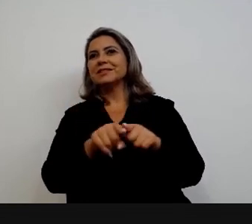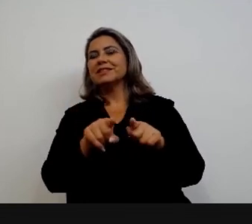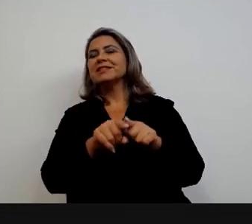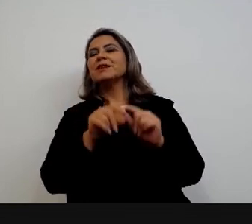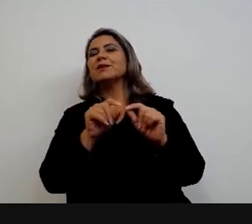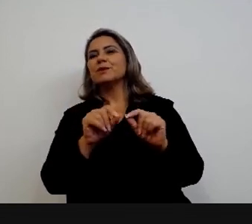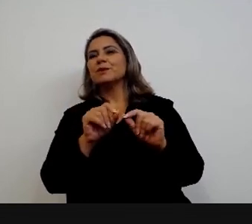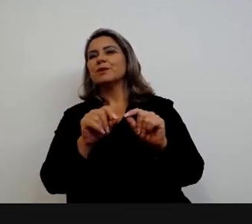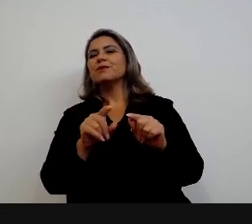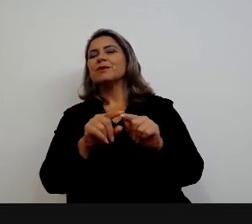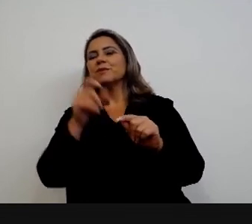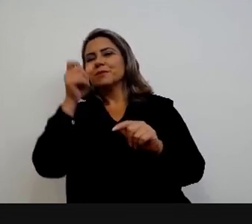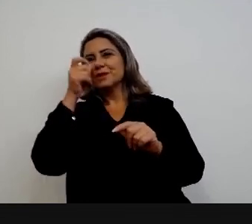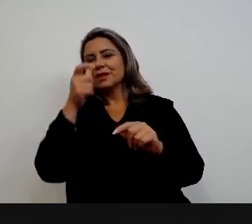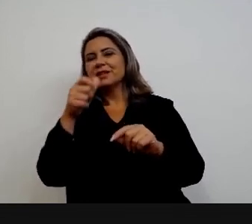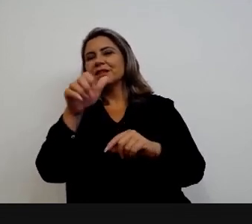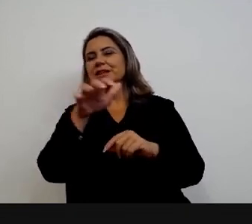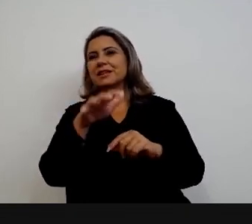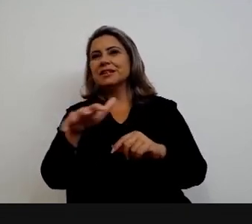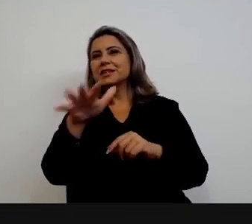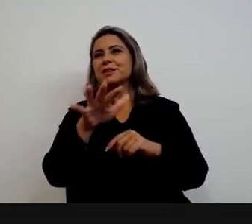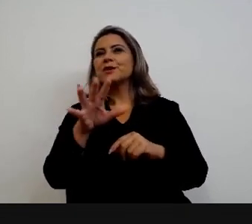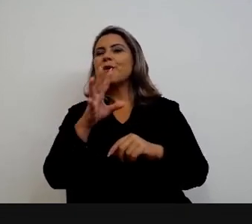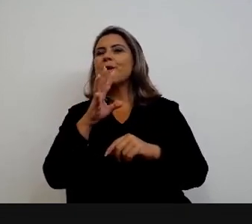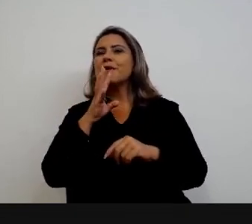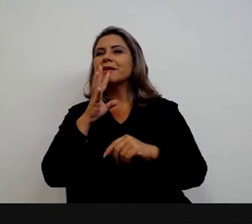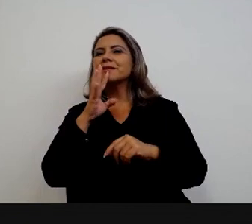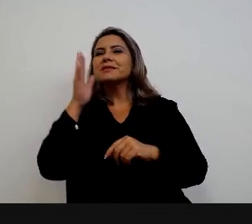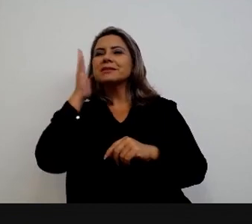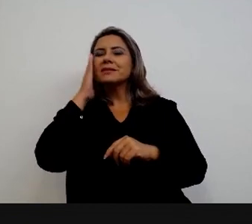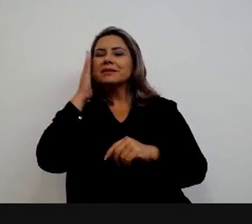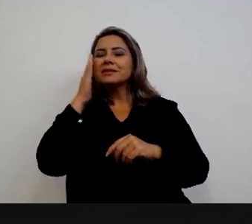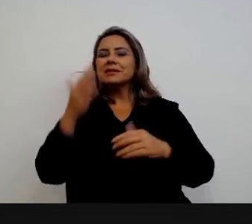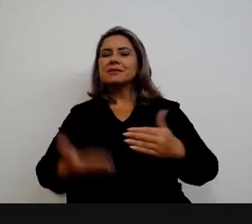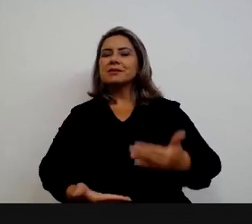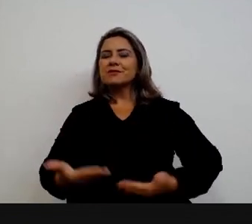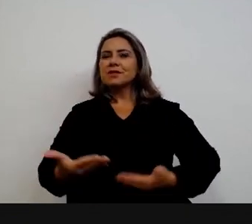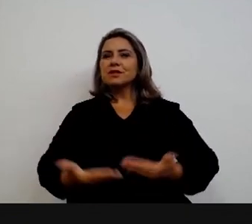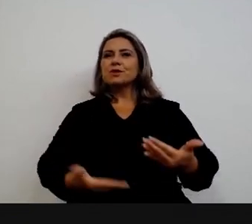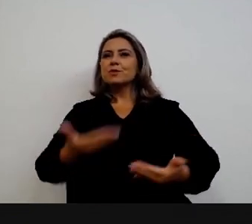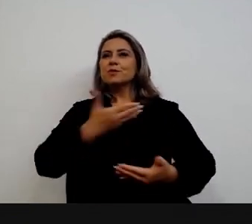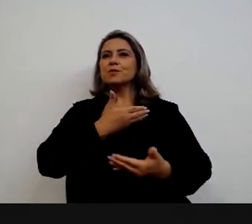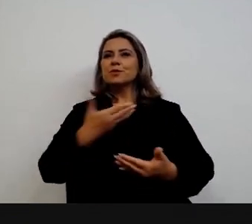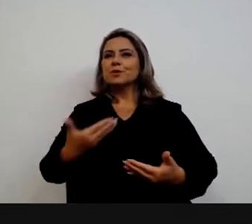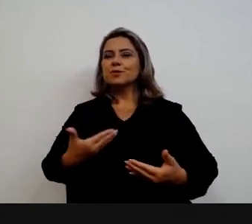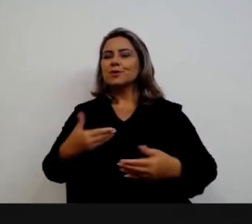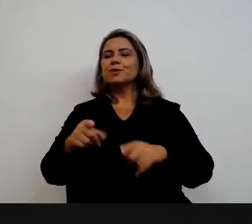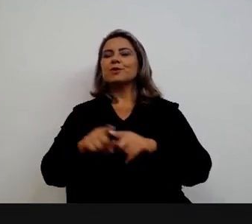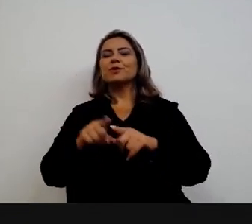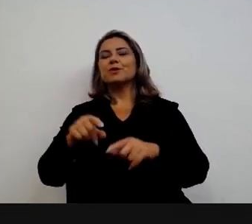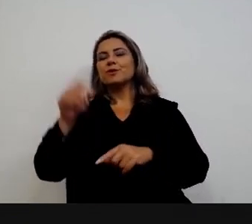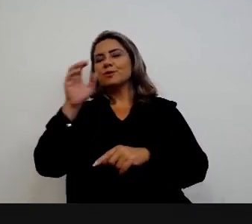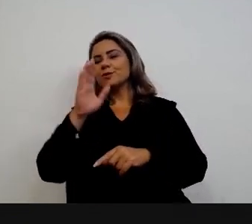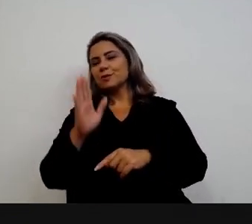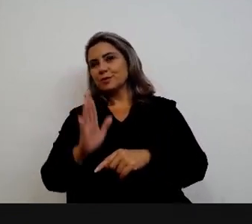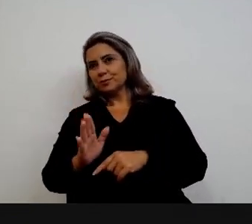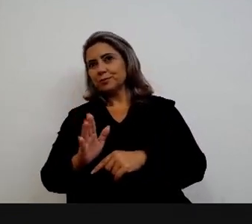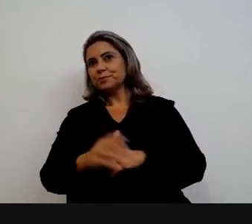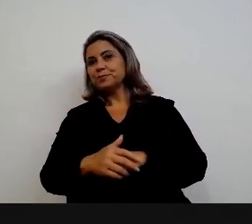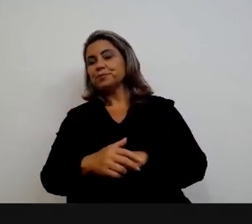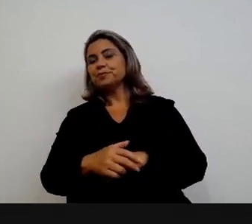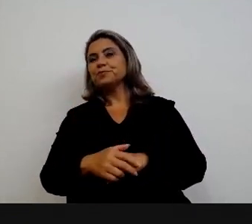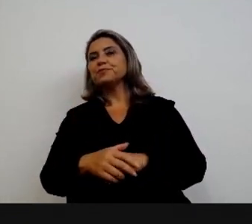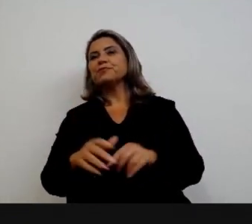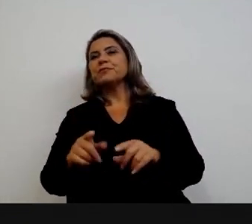CuidProCor tem muito interesse em pessoas conhecerem o Serviço Público Brasileiro no nosso continente o